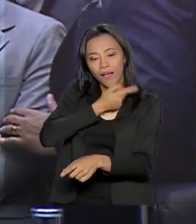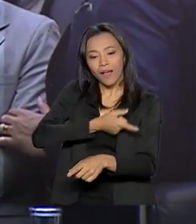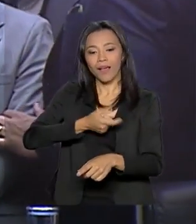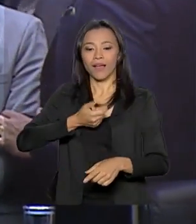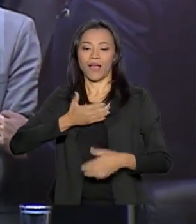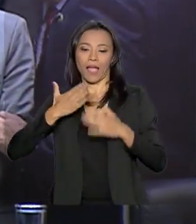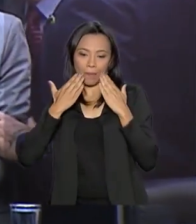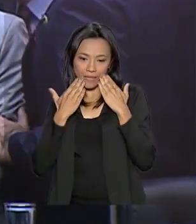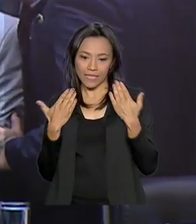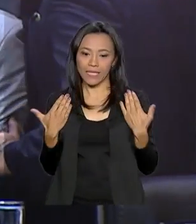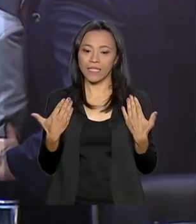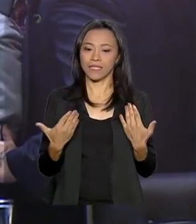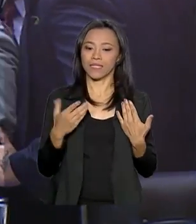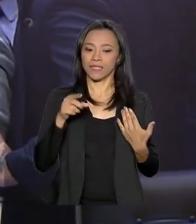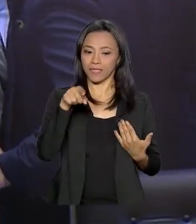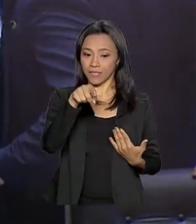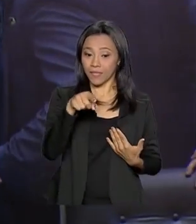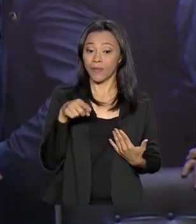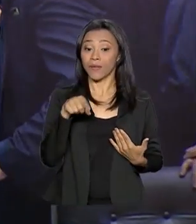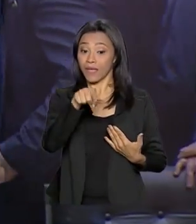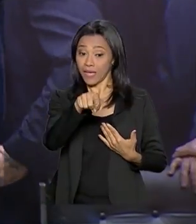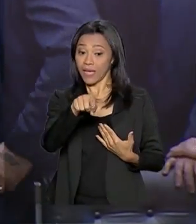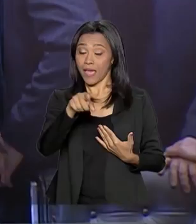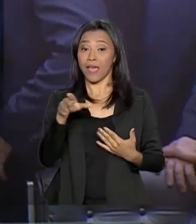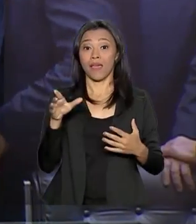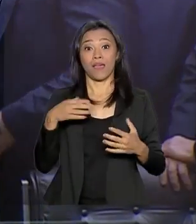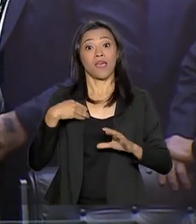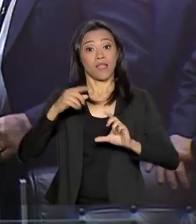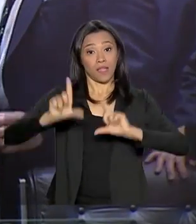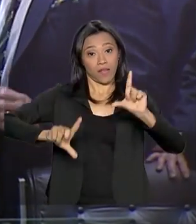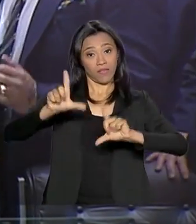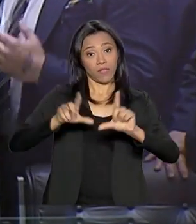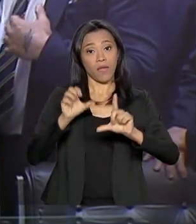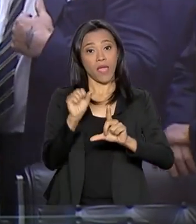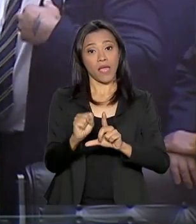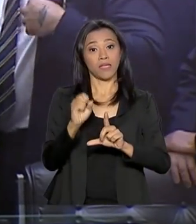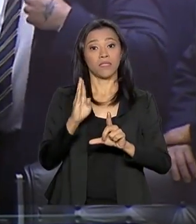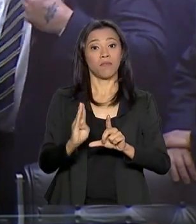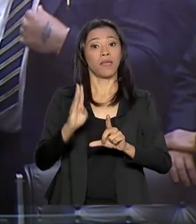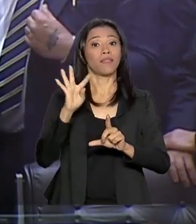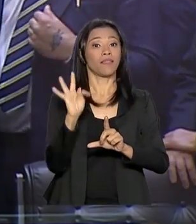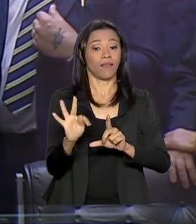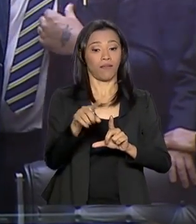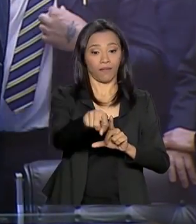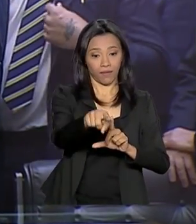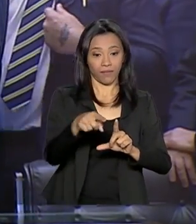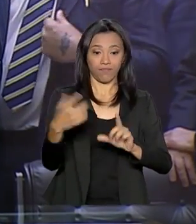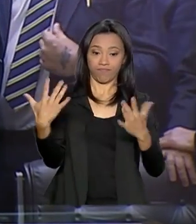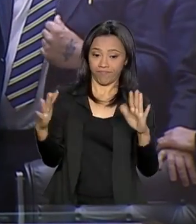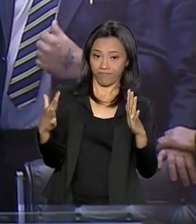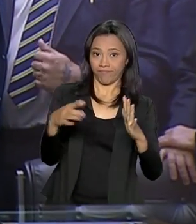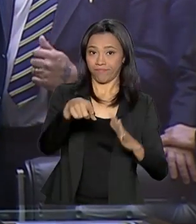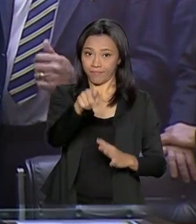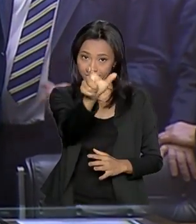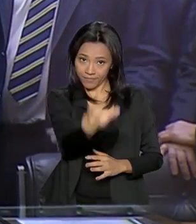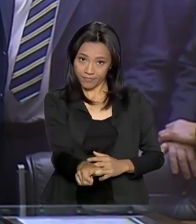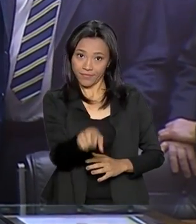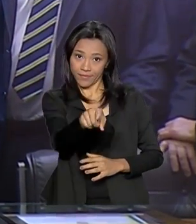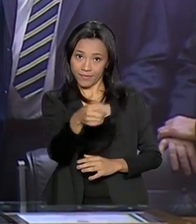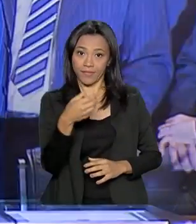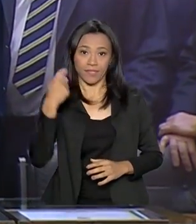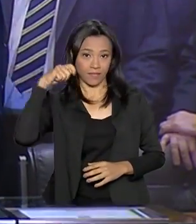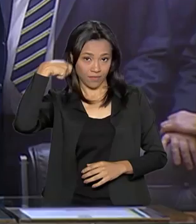Carlos Alberto de Nóbrega, do SBT, muito conhecido no programa A Praça é Nossa. Portanto, nós temos a presença